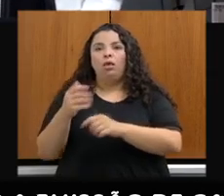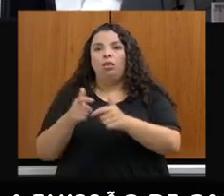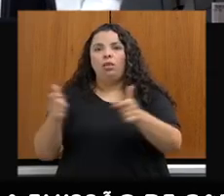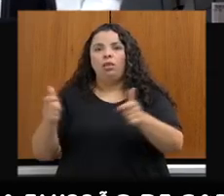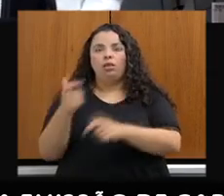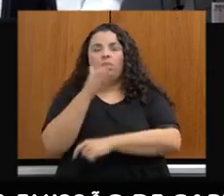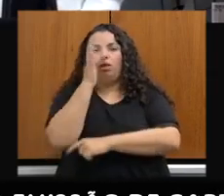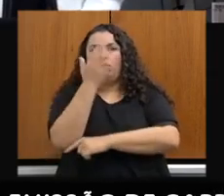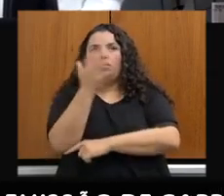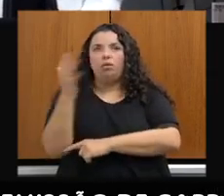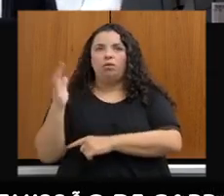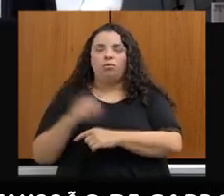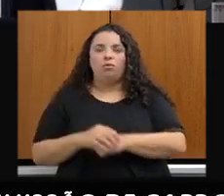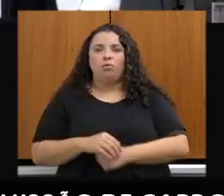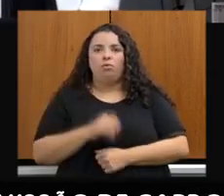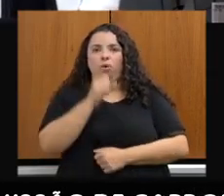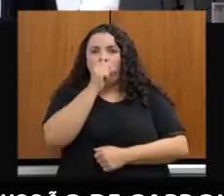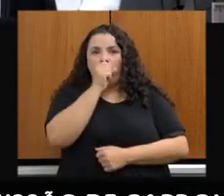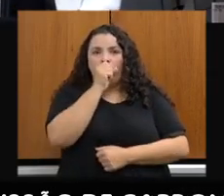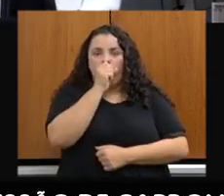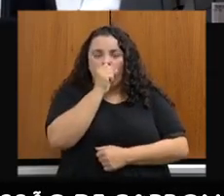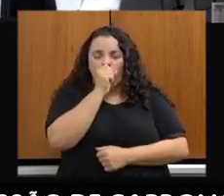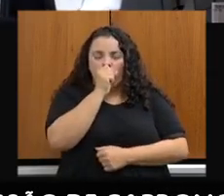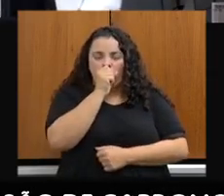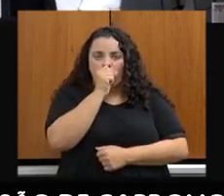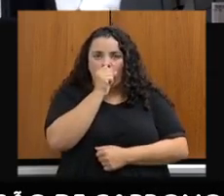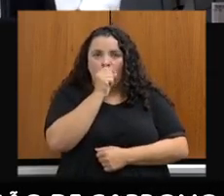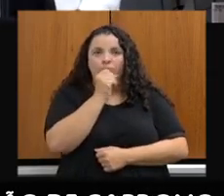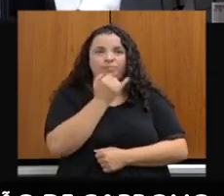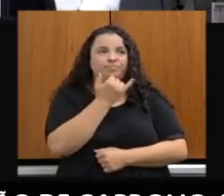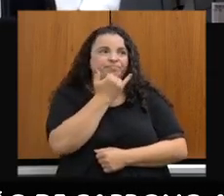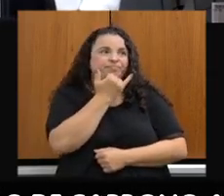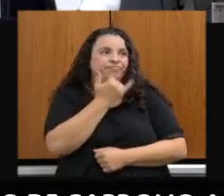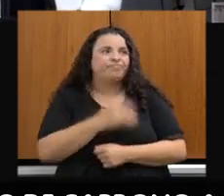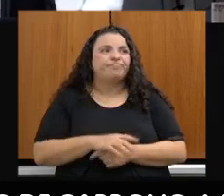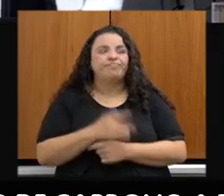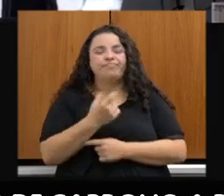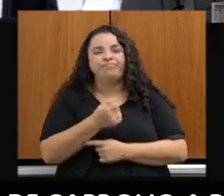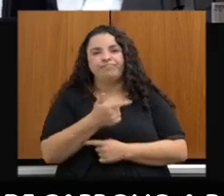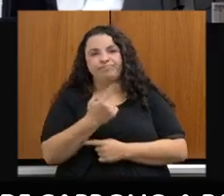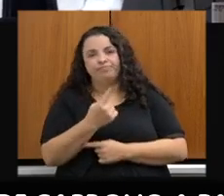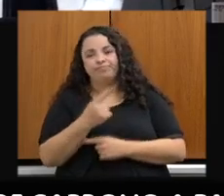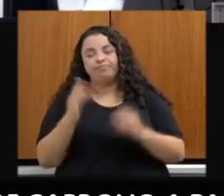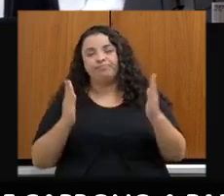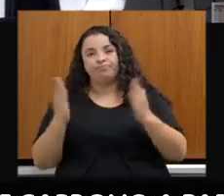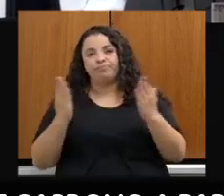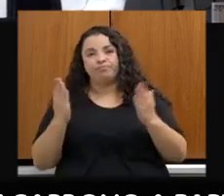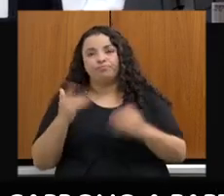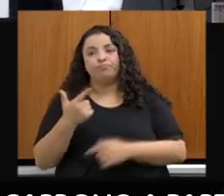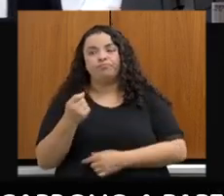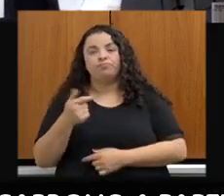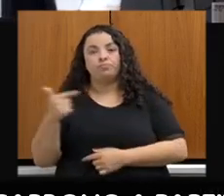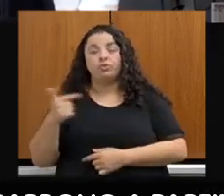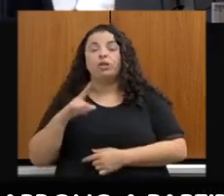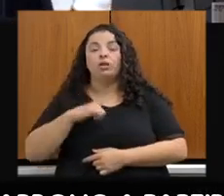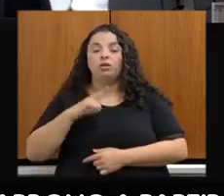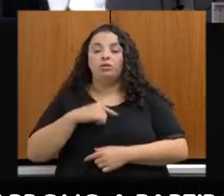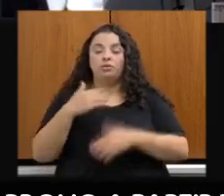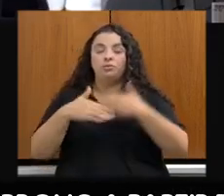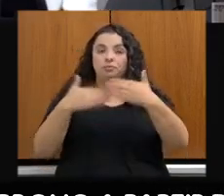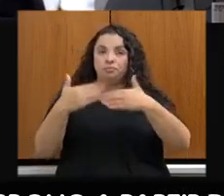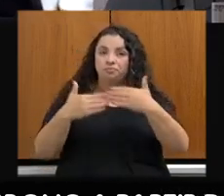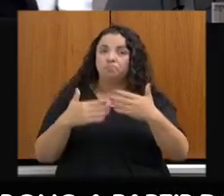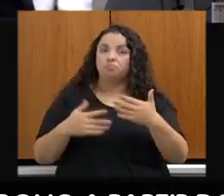2021 e 2022, nós temos um crescimento bastante representativo. Esse ano, inclusive, no meio do ano, nós já